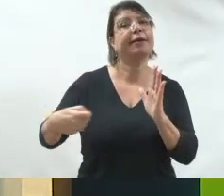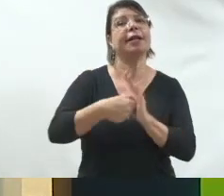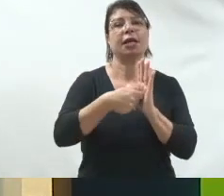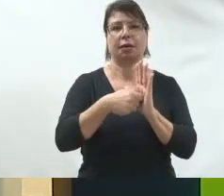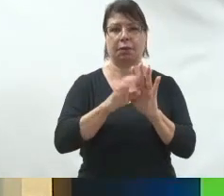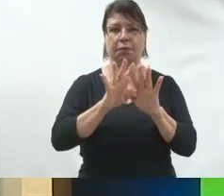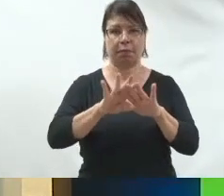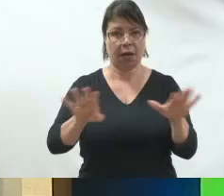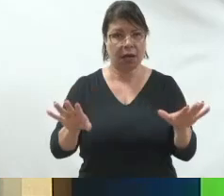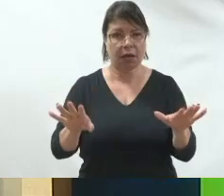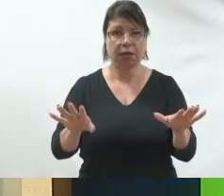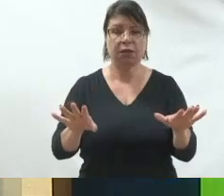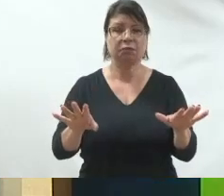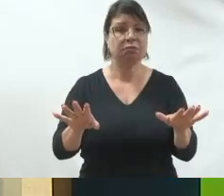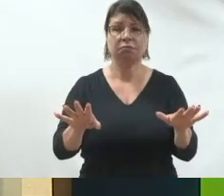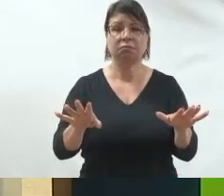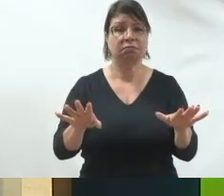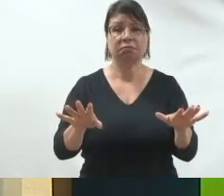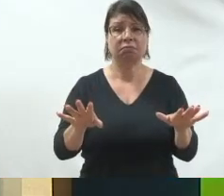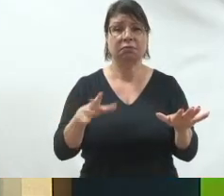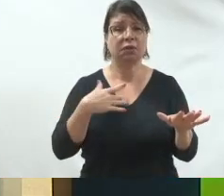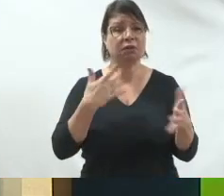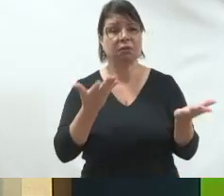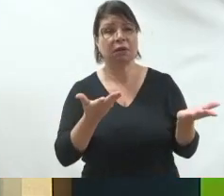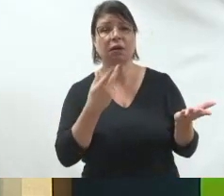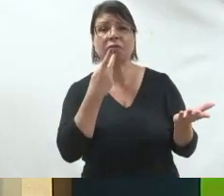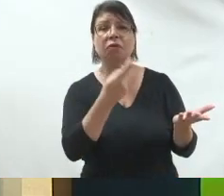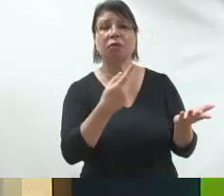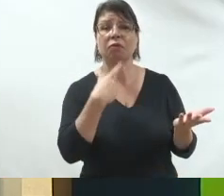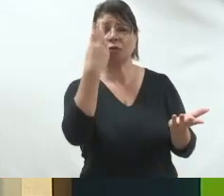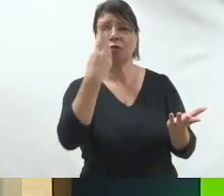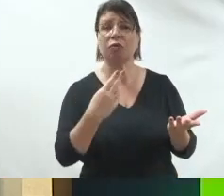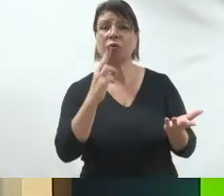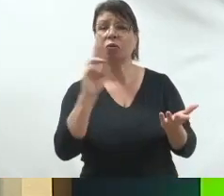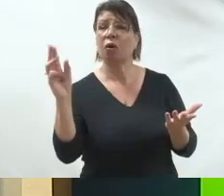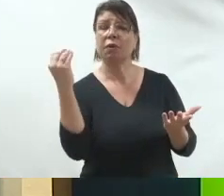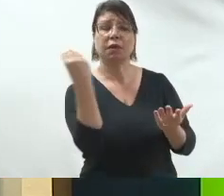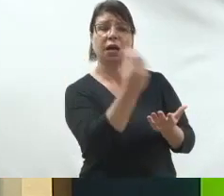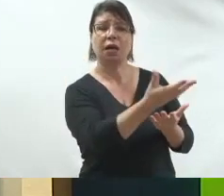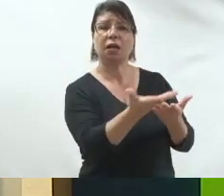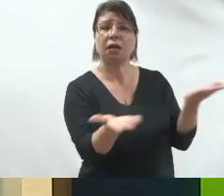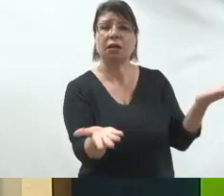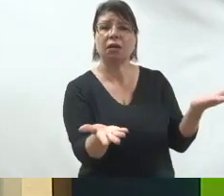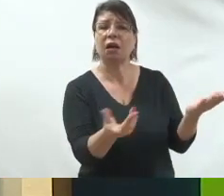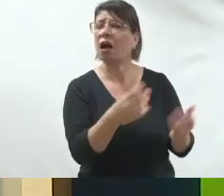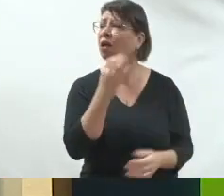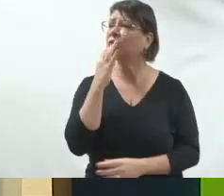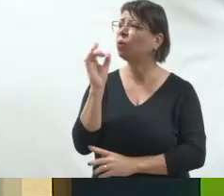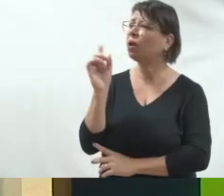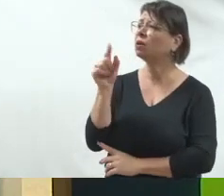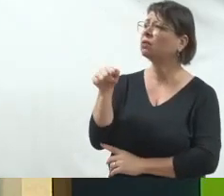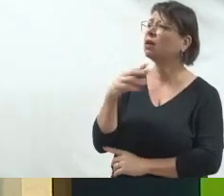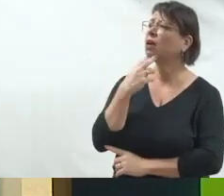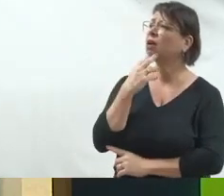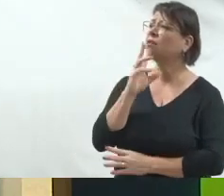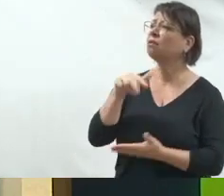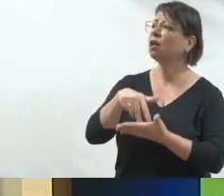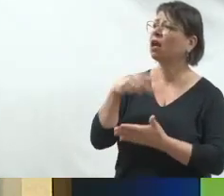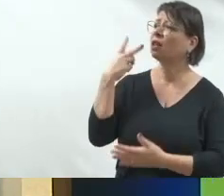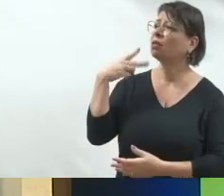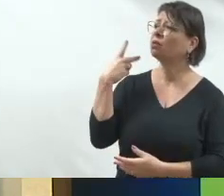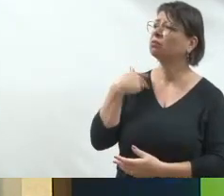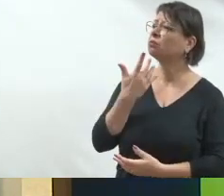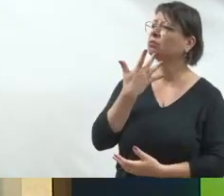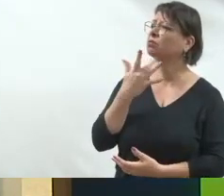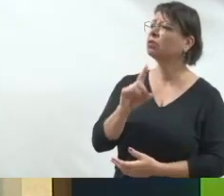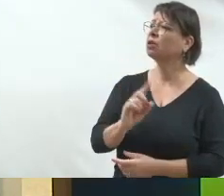Mas, mesmo assim, o que vai acontecer? Na hora que você vai expor seu nome para essas pessoas, essas pessoas se lembram e o seguinte, eu não sei quem é essa pessoa, tem um candidato muito mais bem